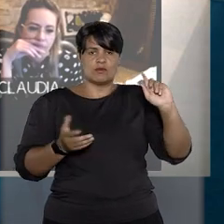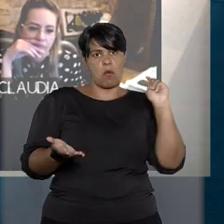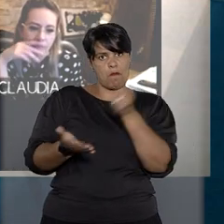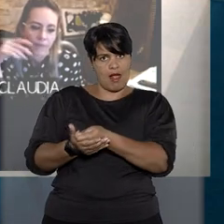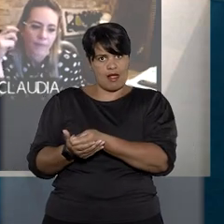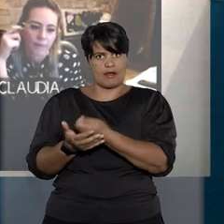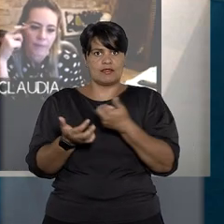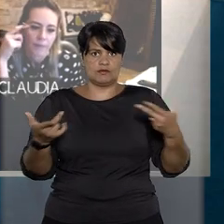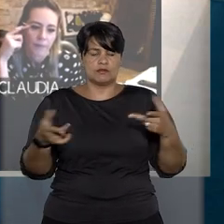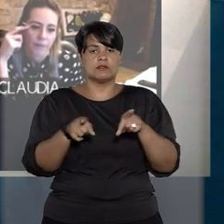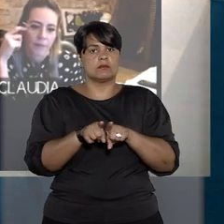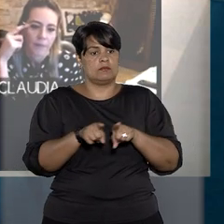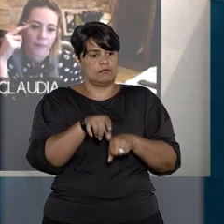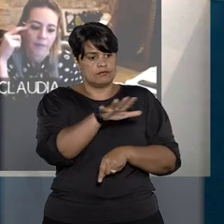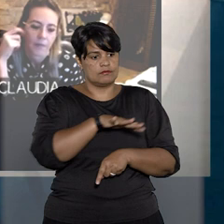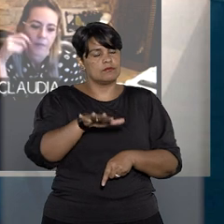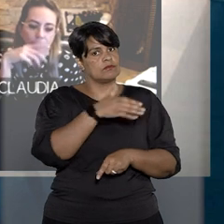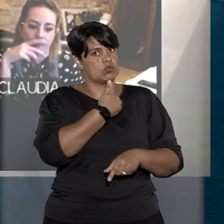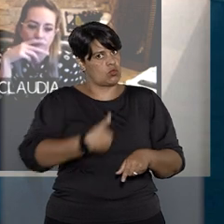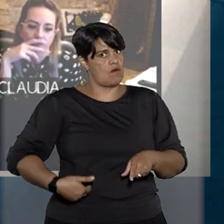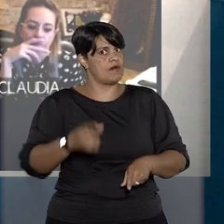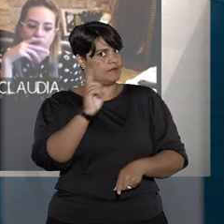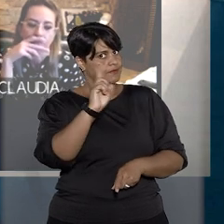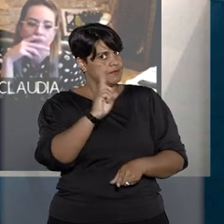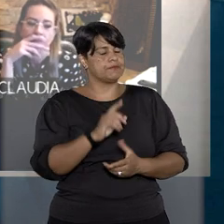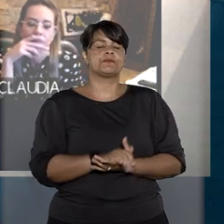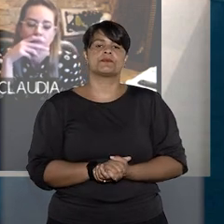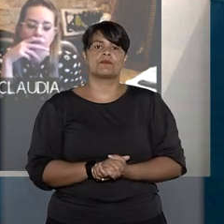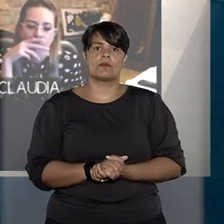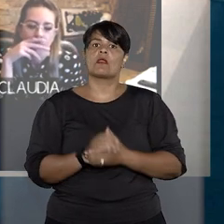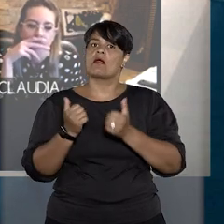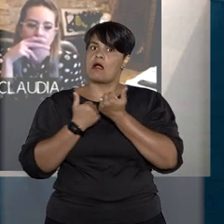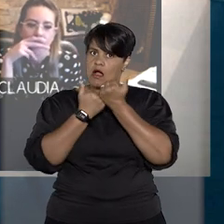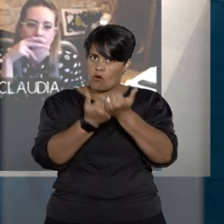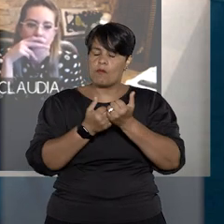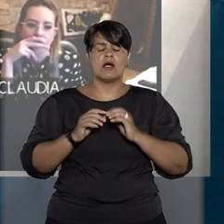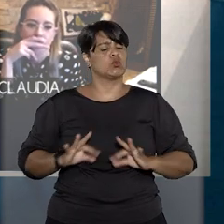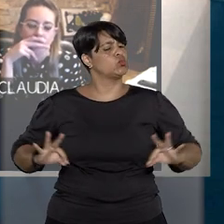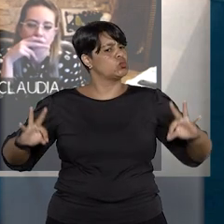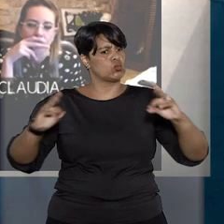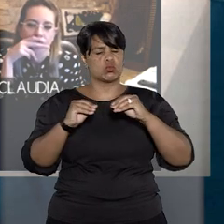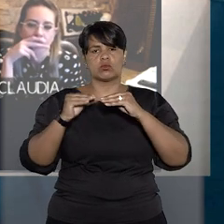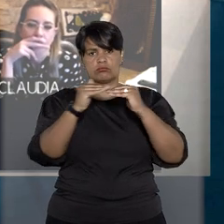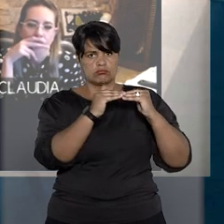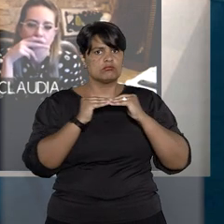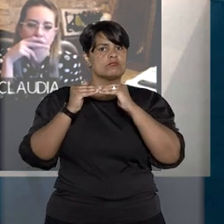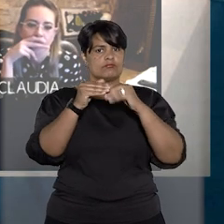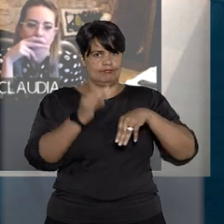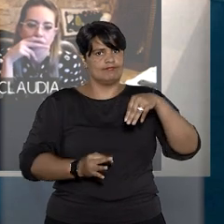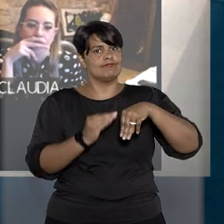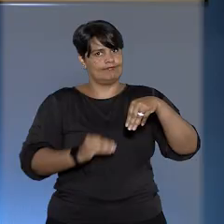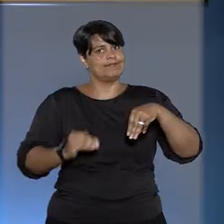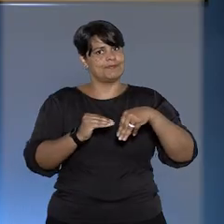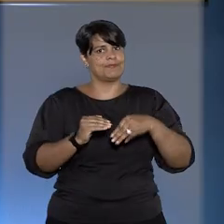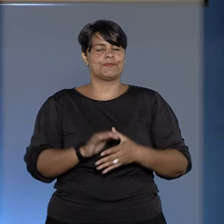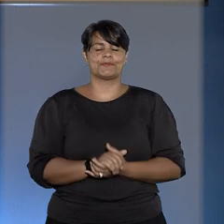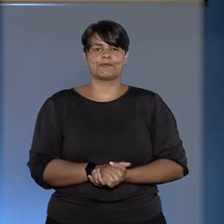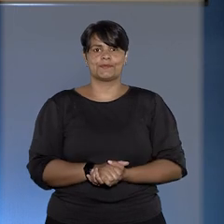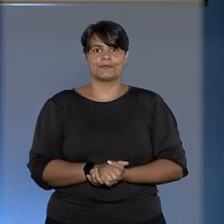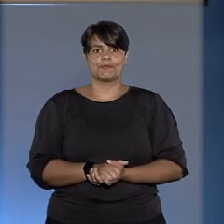e não do órgão de saúde suplementar. Ele foi acompanhado de forma unânime pelos ministros da primeira turma.